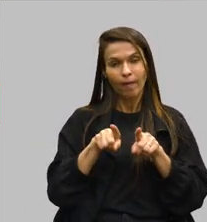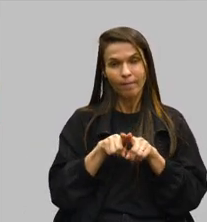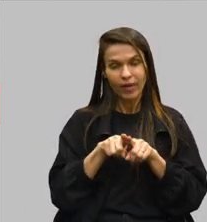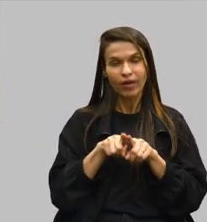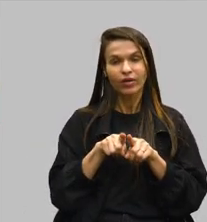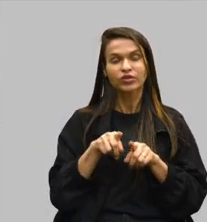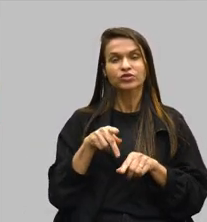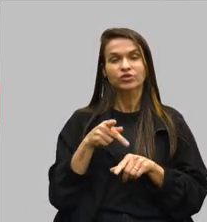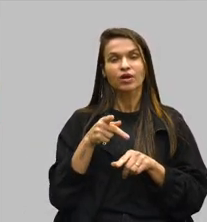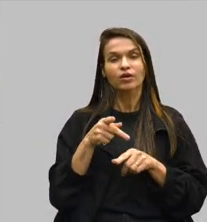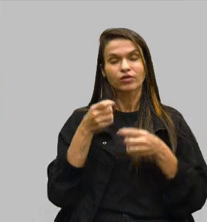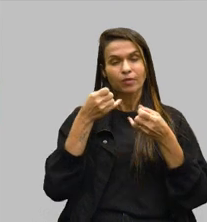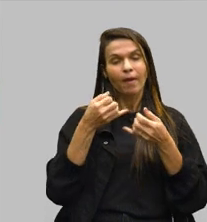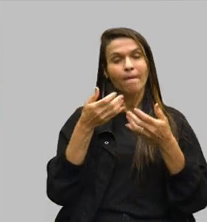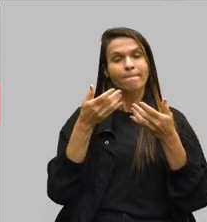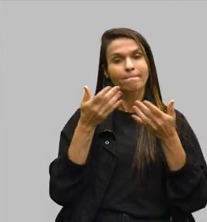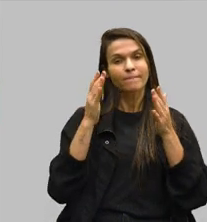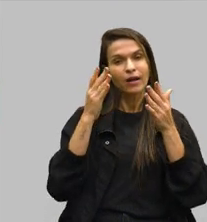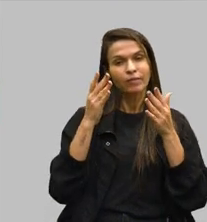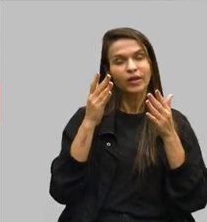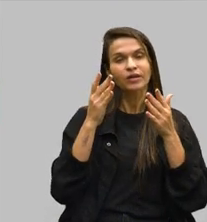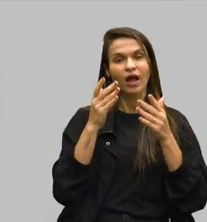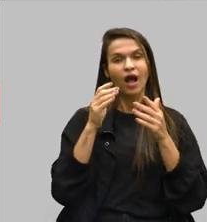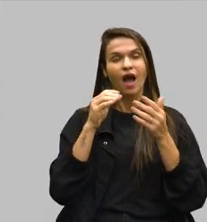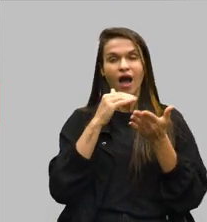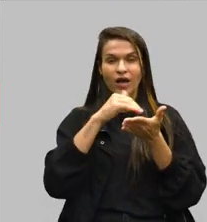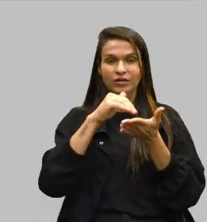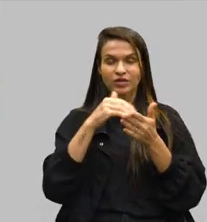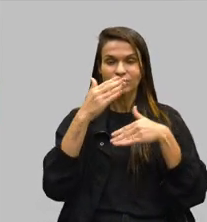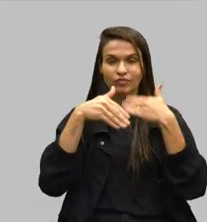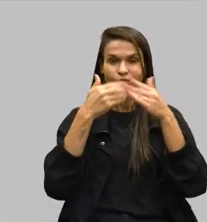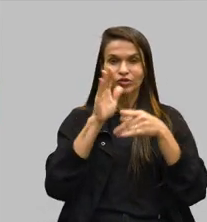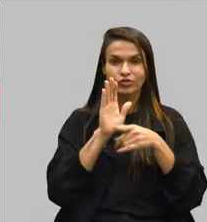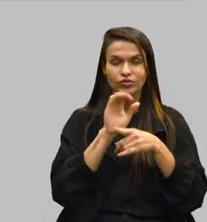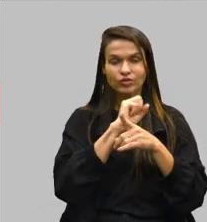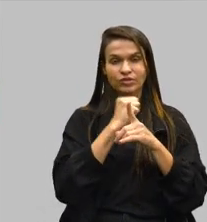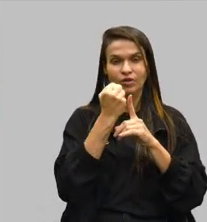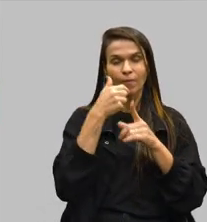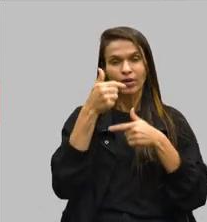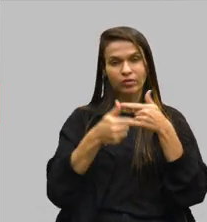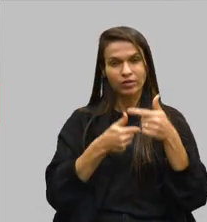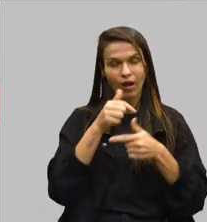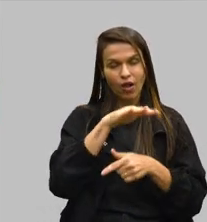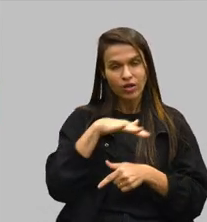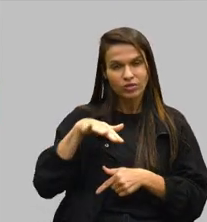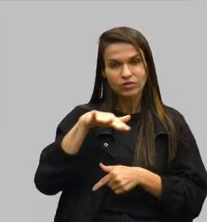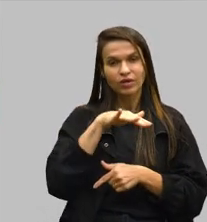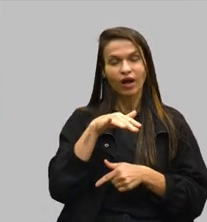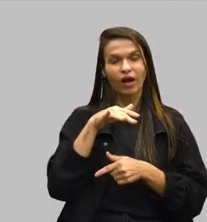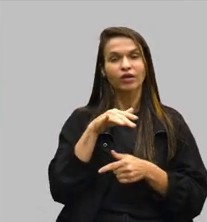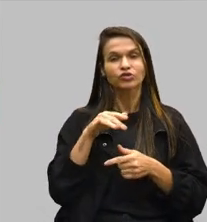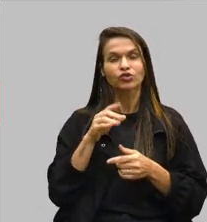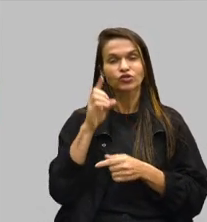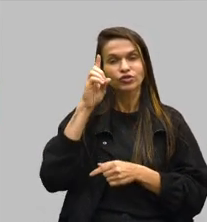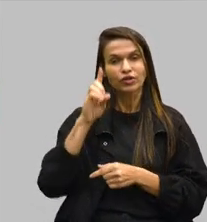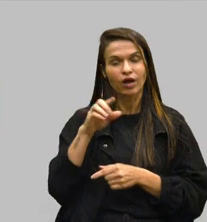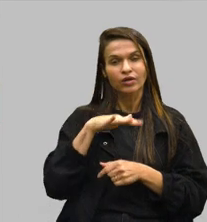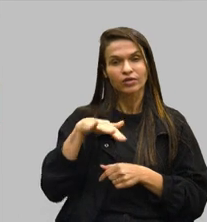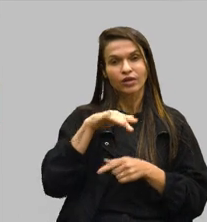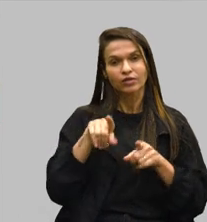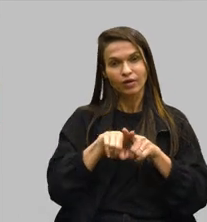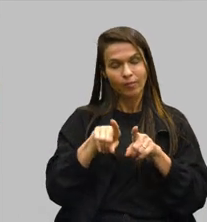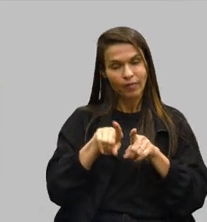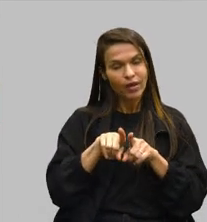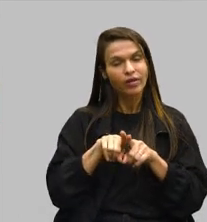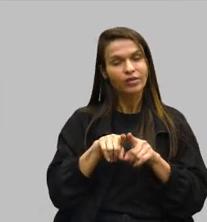e parabenizar a Secretaria de Desenvolvimento Social pelo trabalho regionalizado, através das diretorias regionais também, que